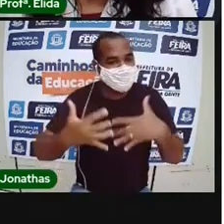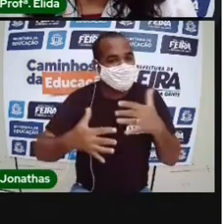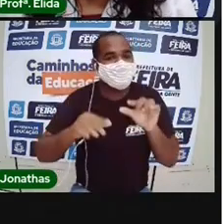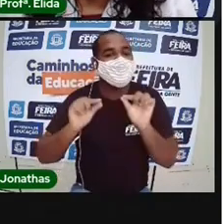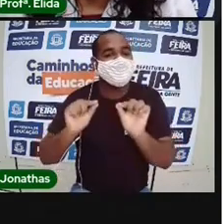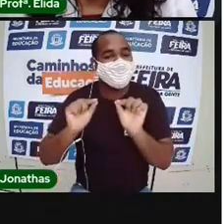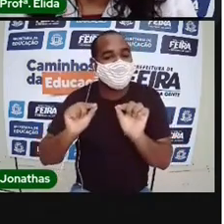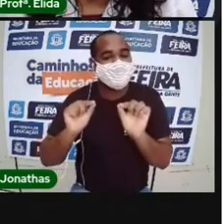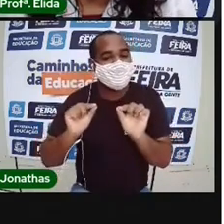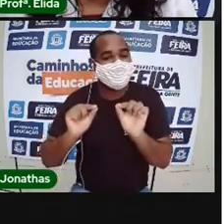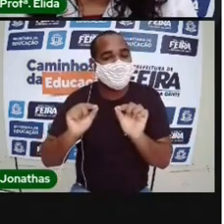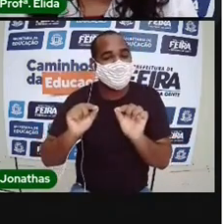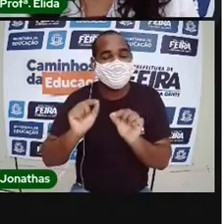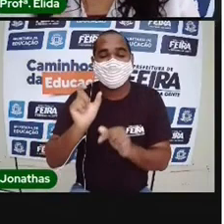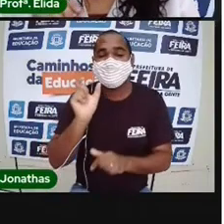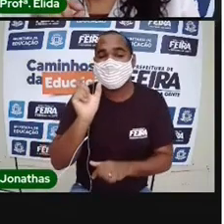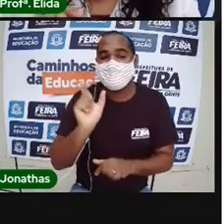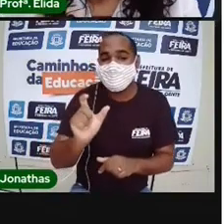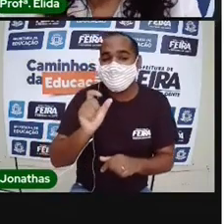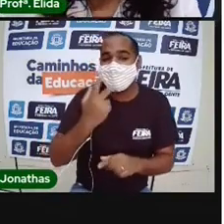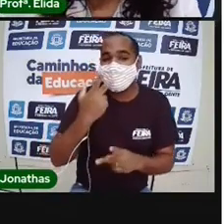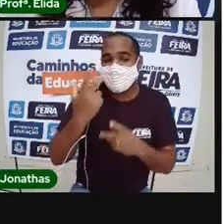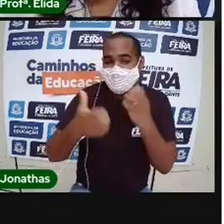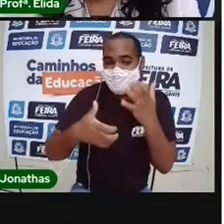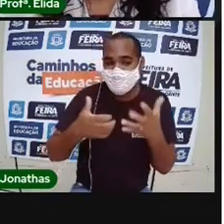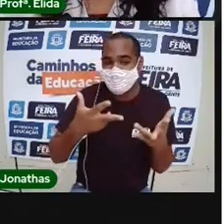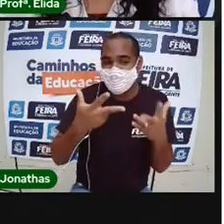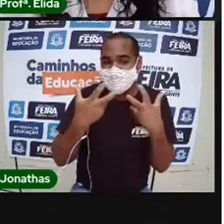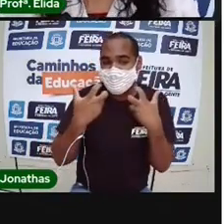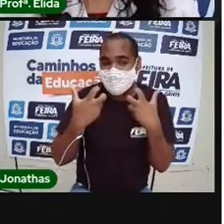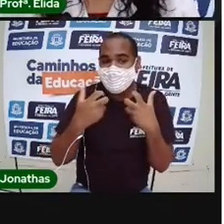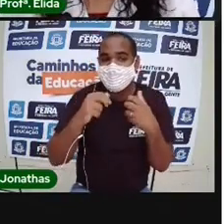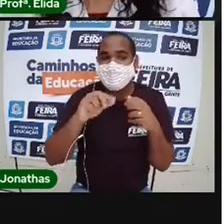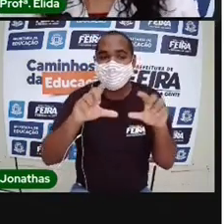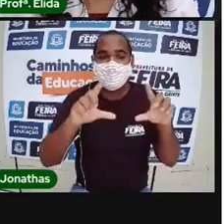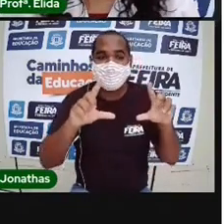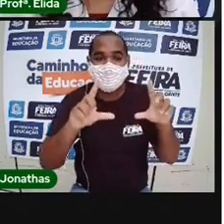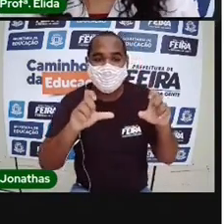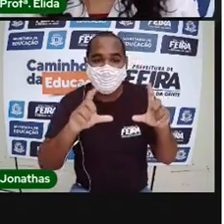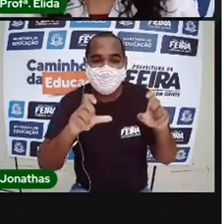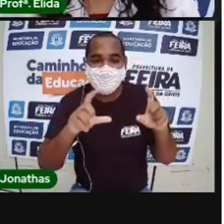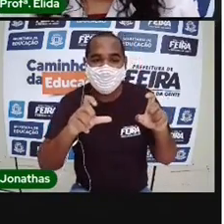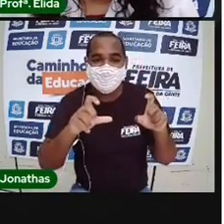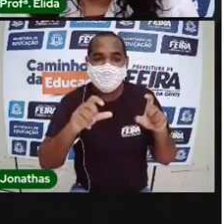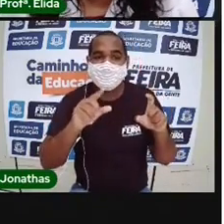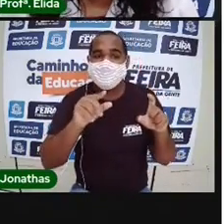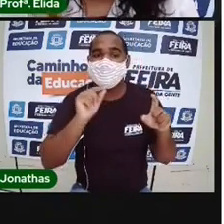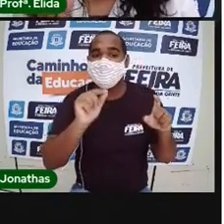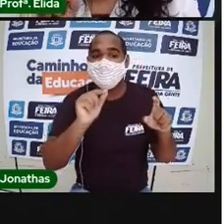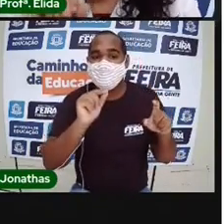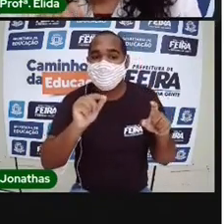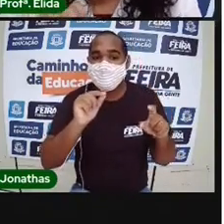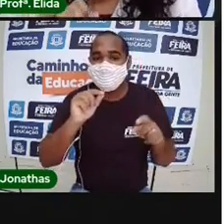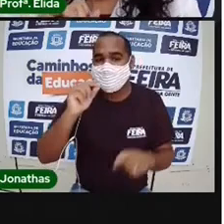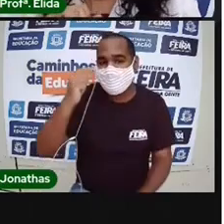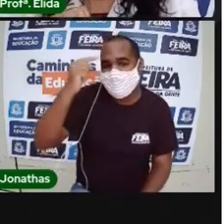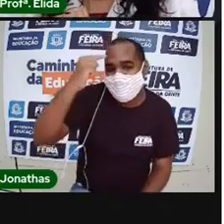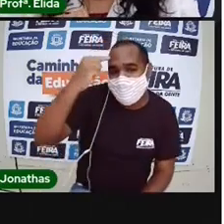E tem uma dica. Observa as figurinhas, tá bom? Teve dúvida?